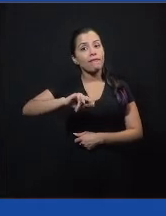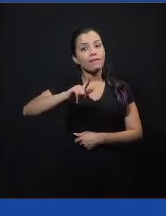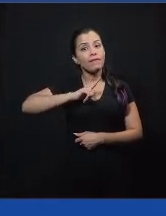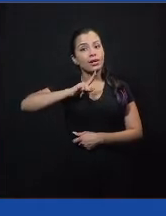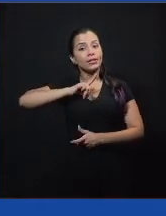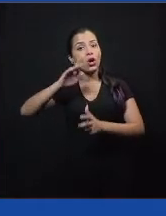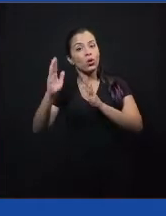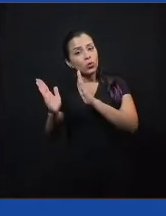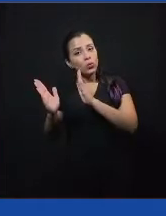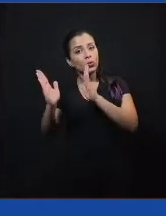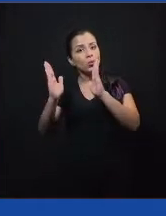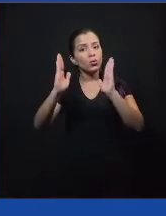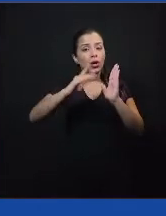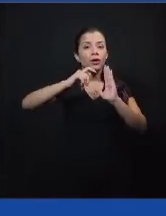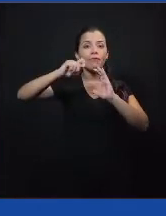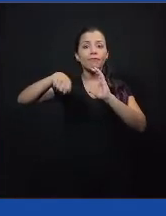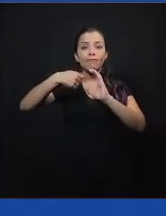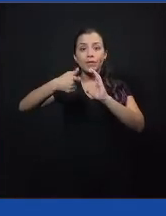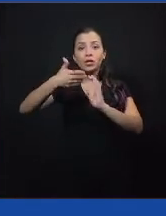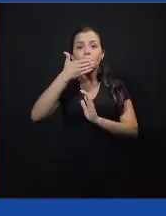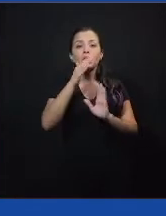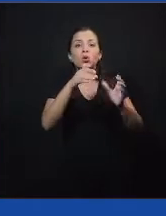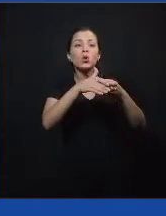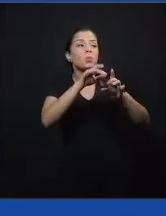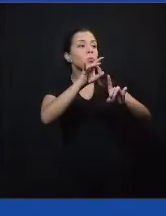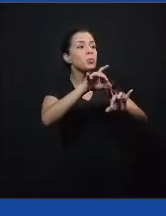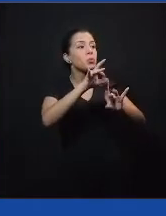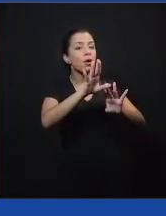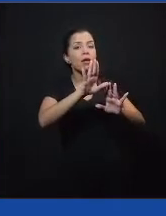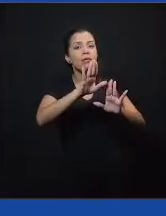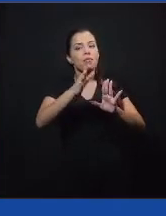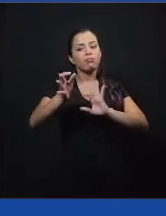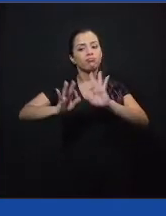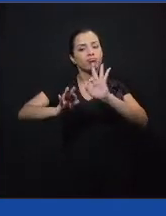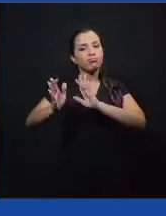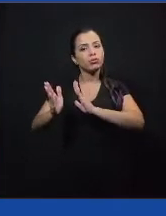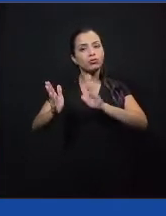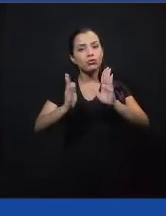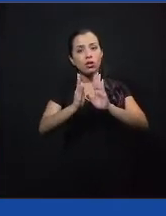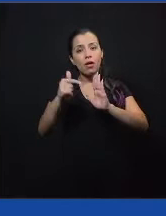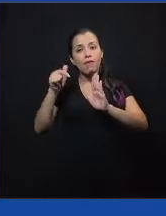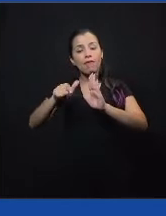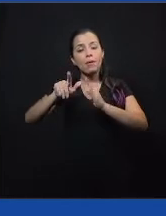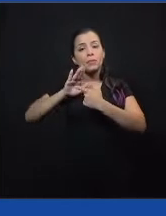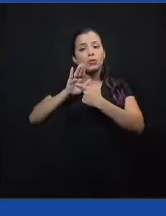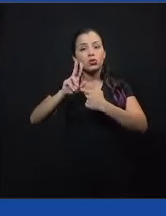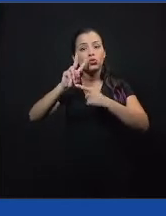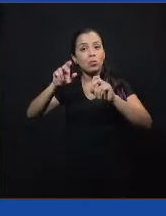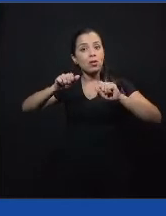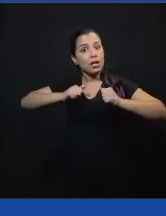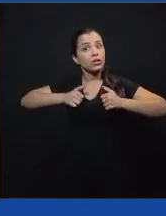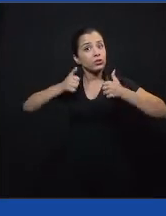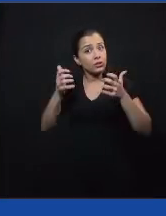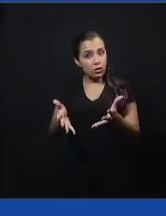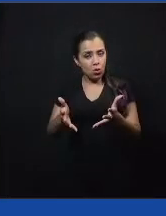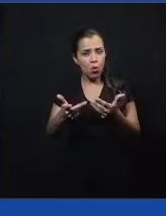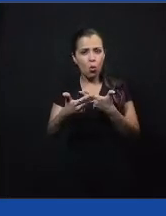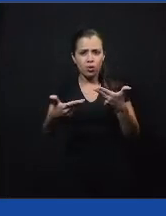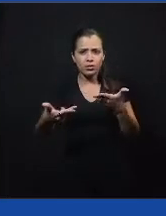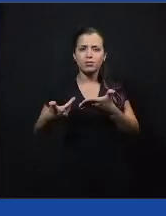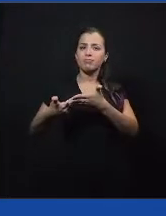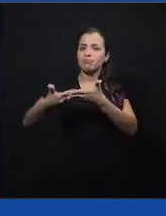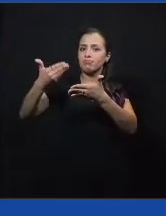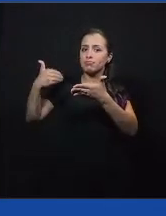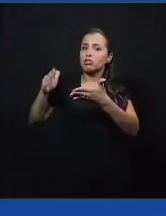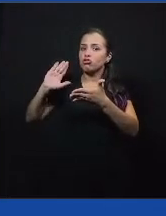pessoal da técnica preparar o vídeo, que a ideia é que a gente fale um pouco de ação, de coisas que aconteceram lá em Matão, no nosso projeto.